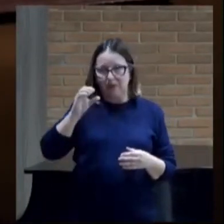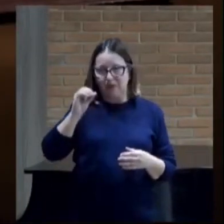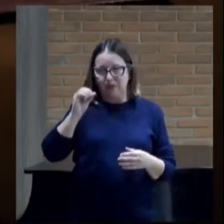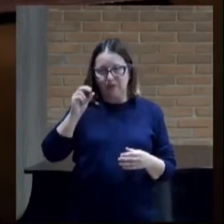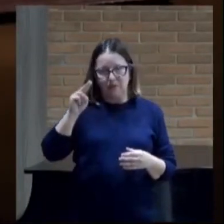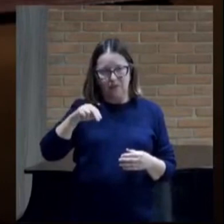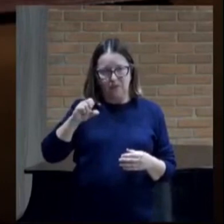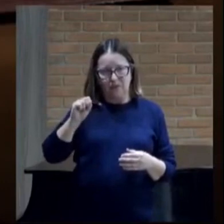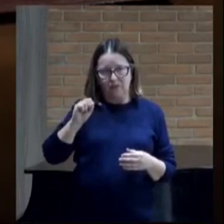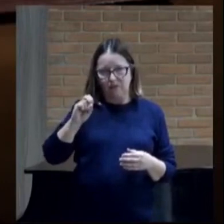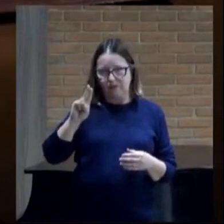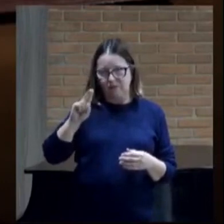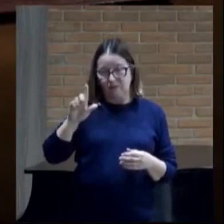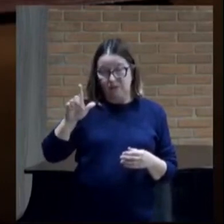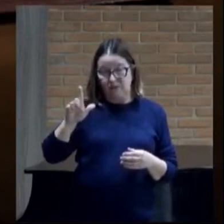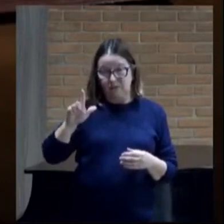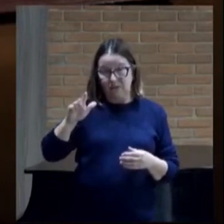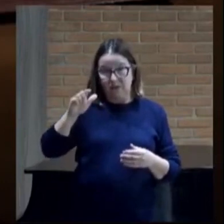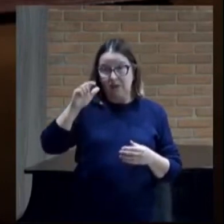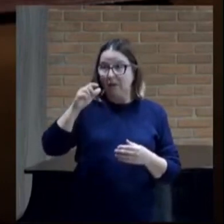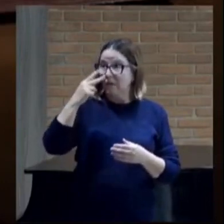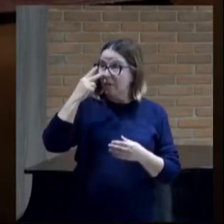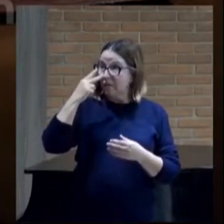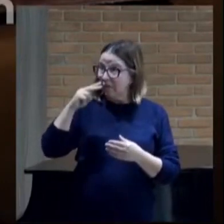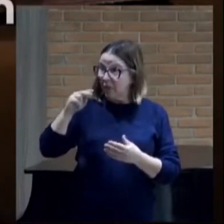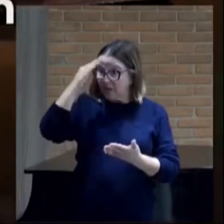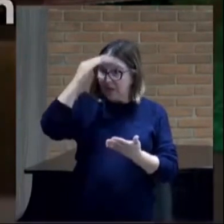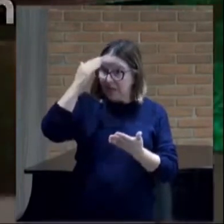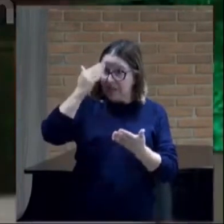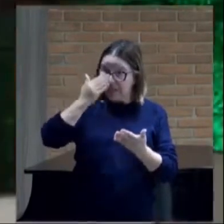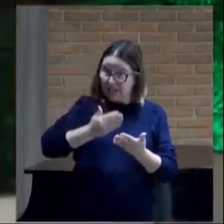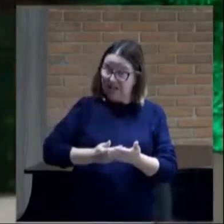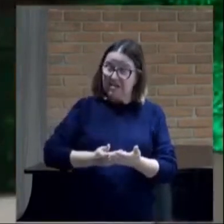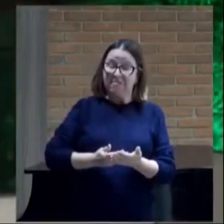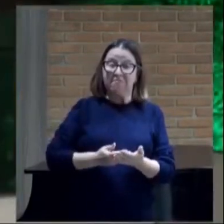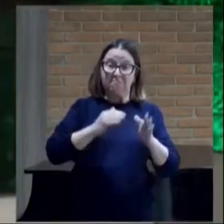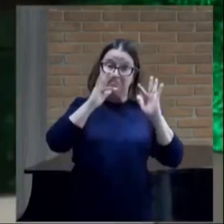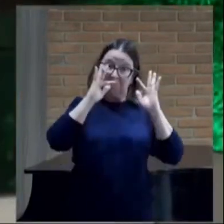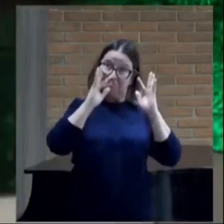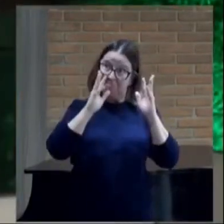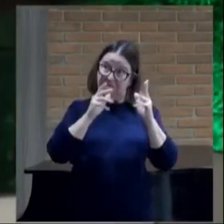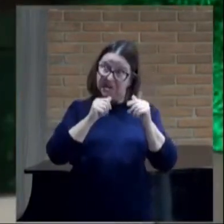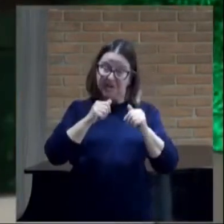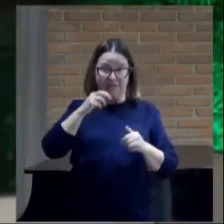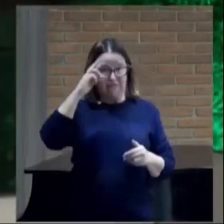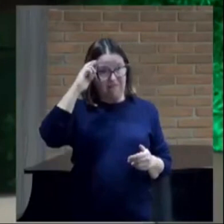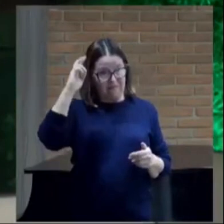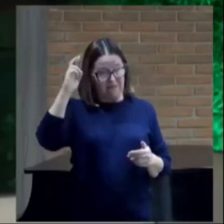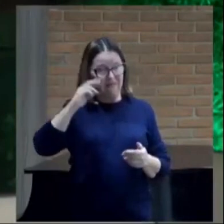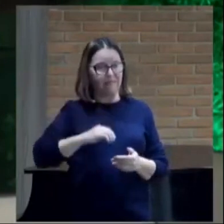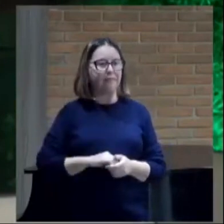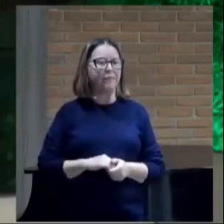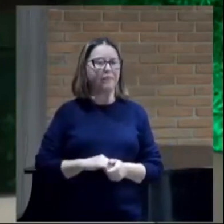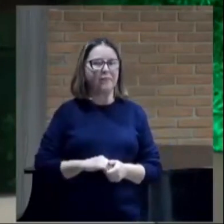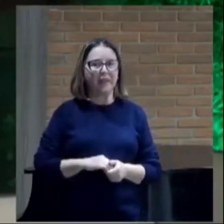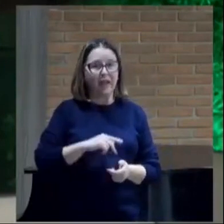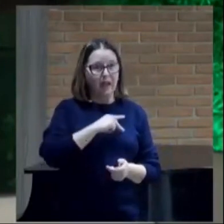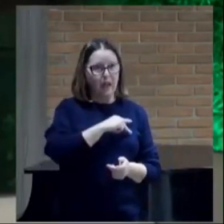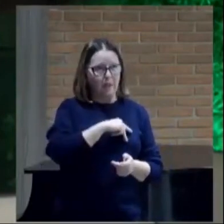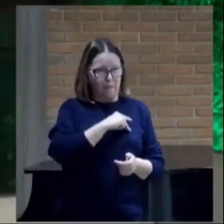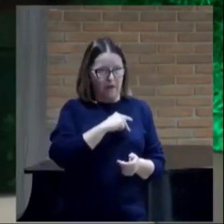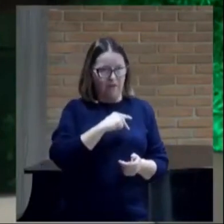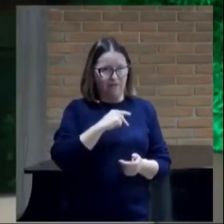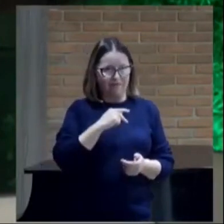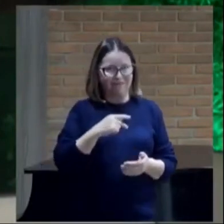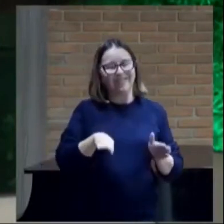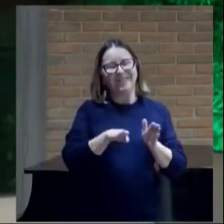maravilhado com a doutrina do Senhor. É interessante, quando Paulo chega na ilha de